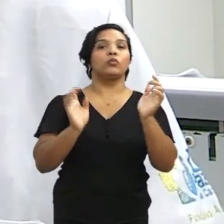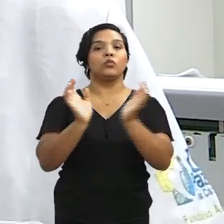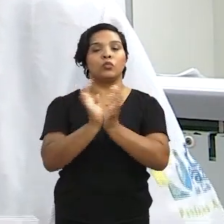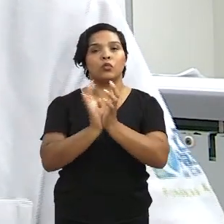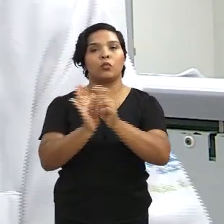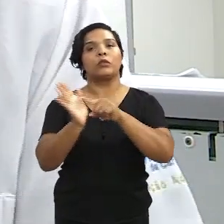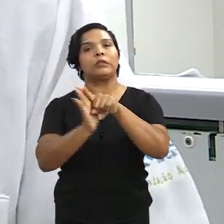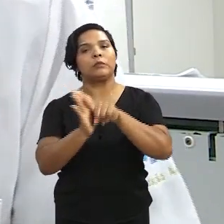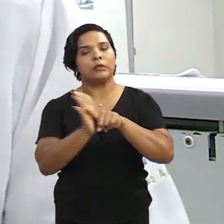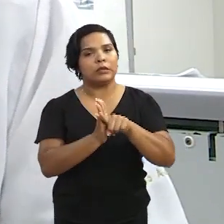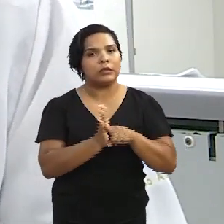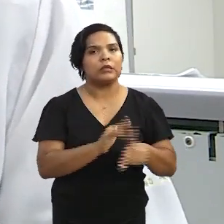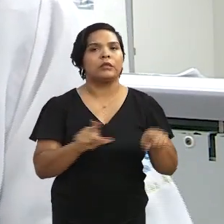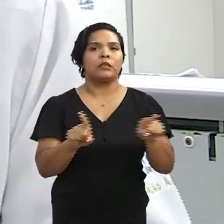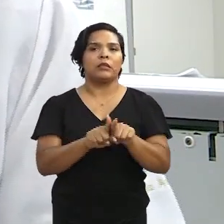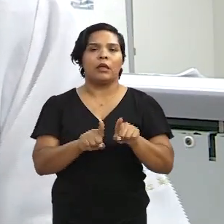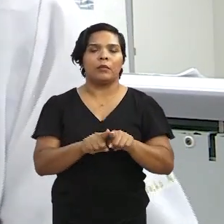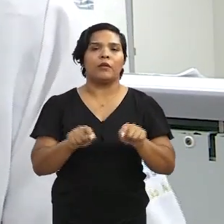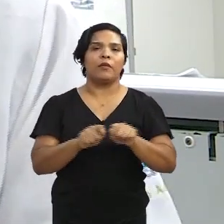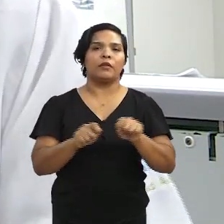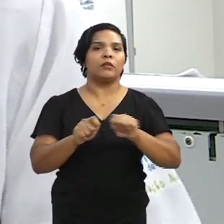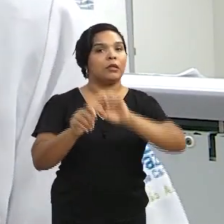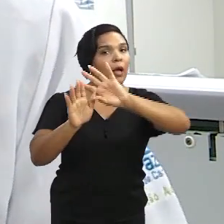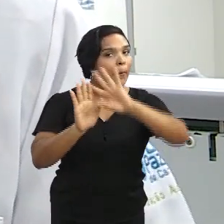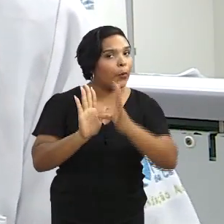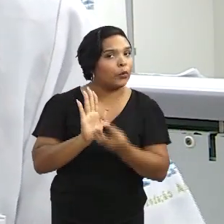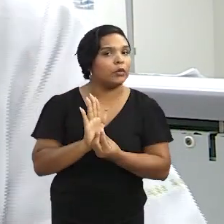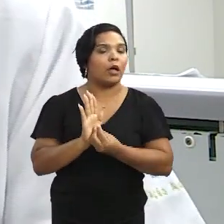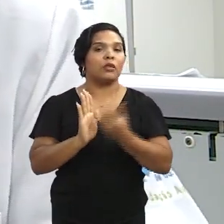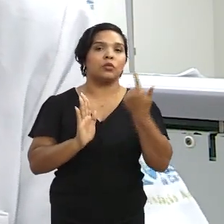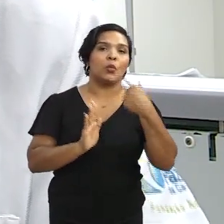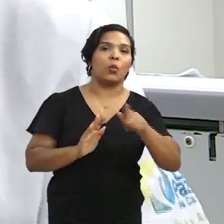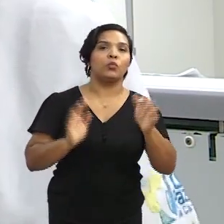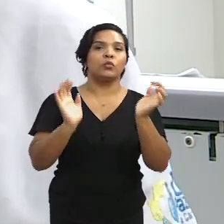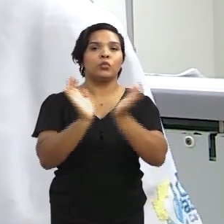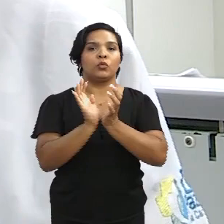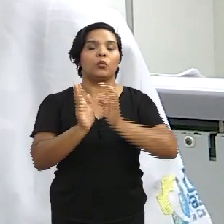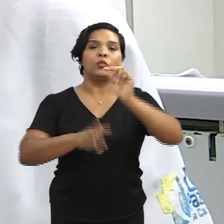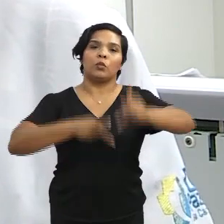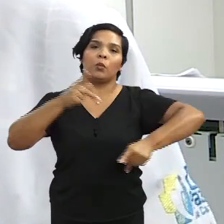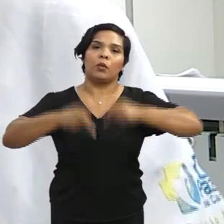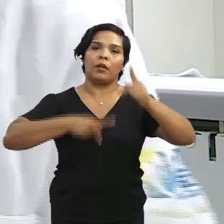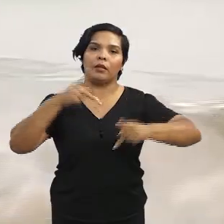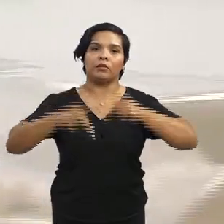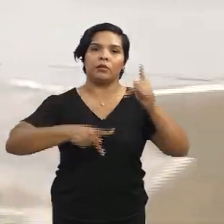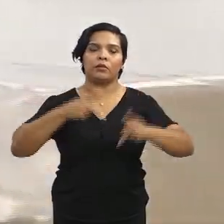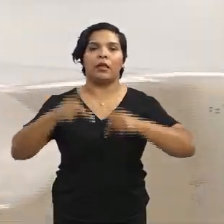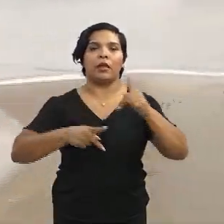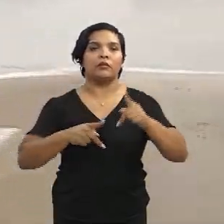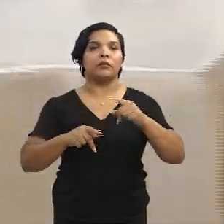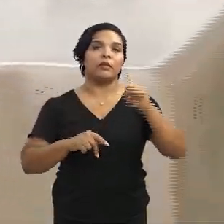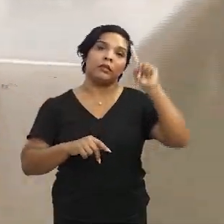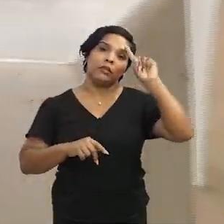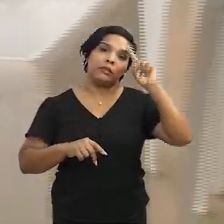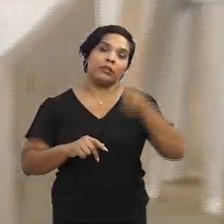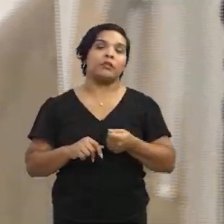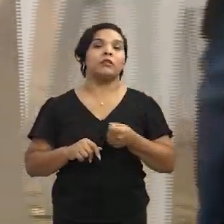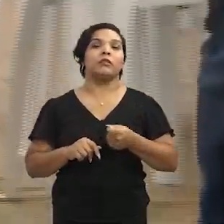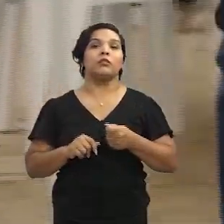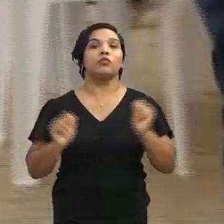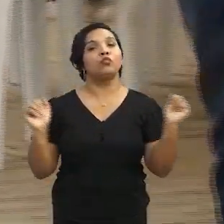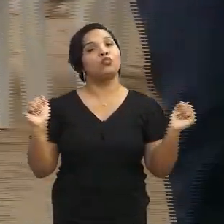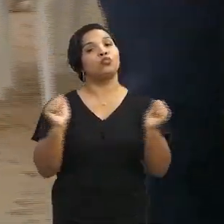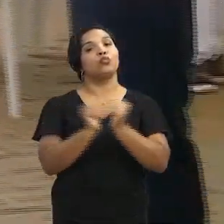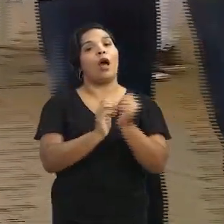pesquisa que também estavam fazendo essa mesma abordagem com outros grupos populacionais, decidiu fazer